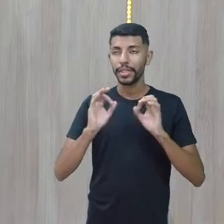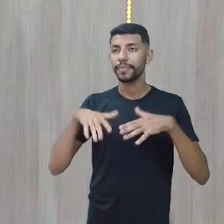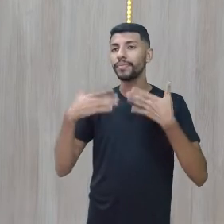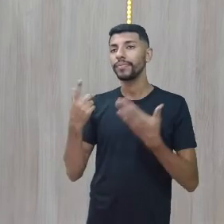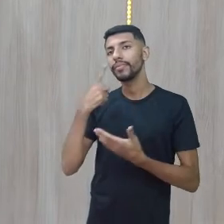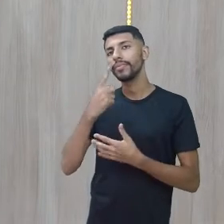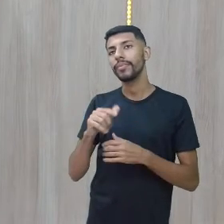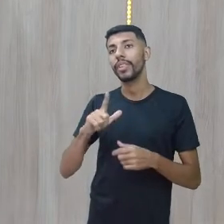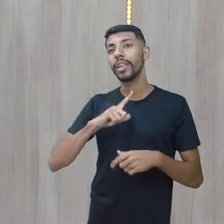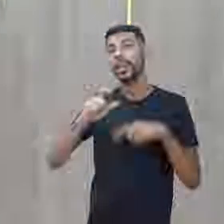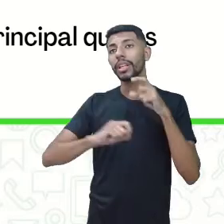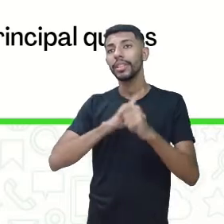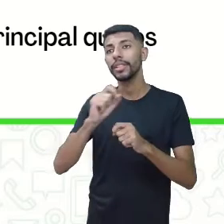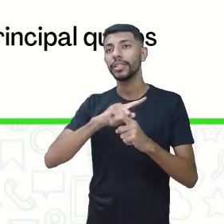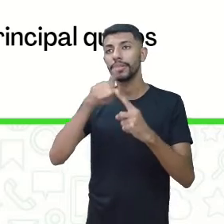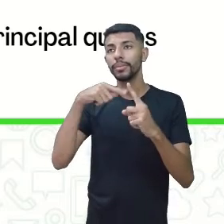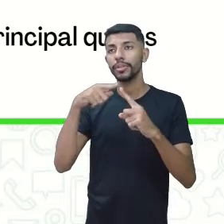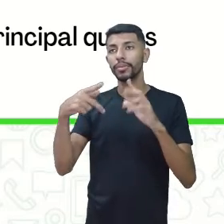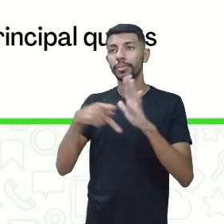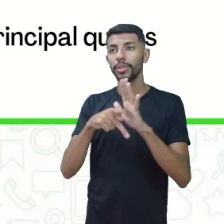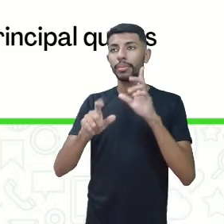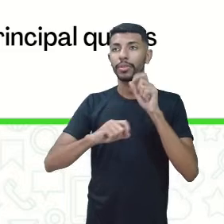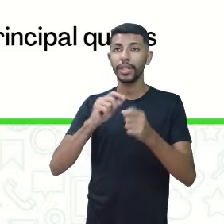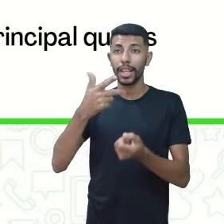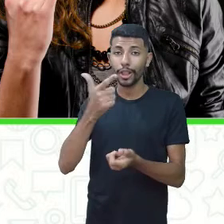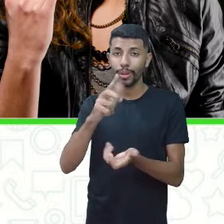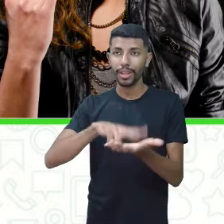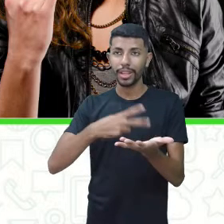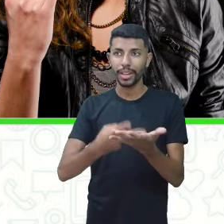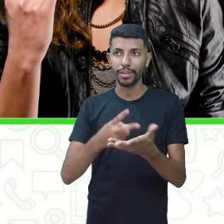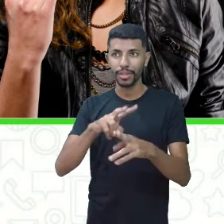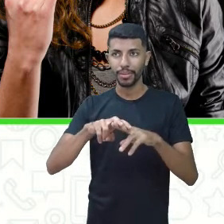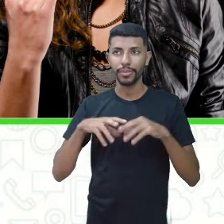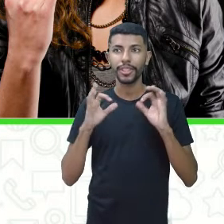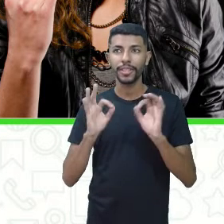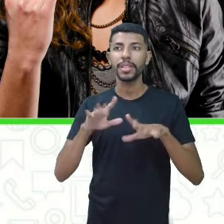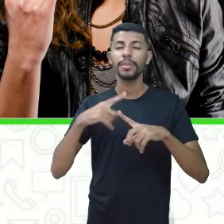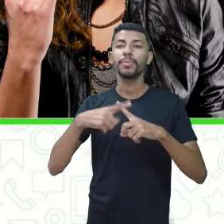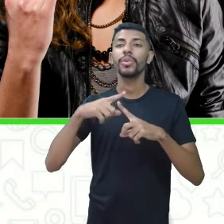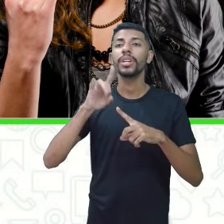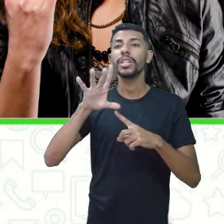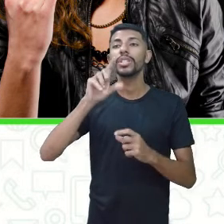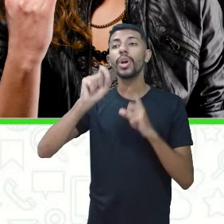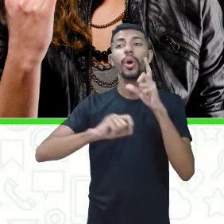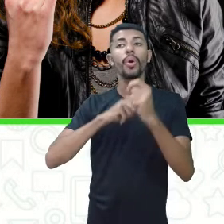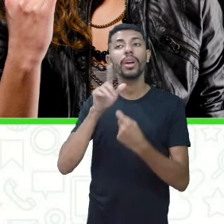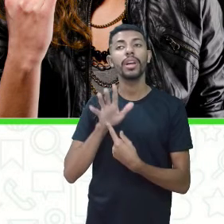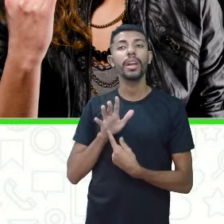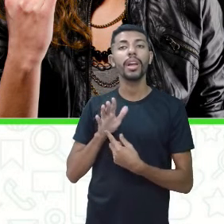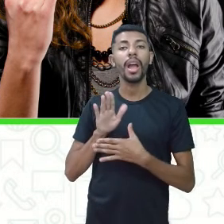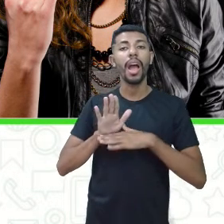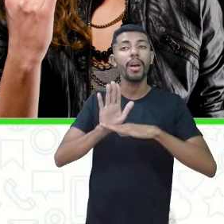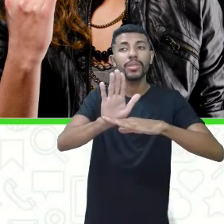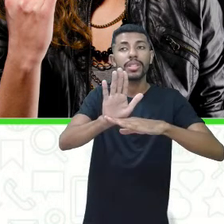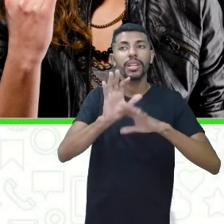eles vão desempenhar uma situação específica e eles não têm tradução por isso. Porque eles estão só auxiliando ali. Olha o exemplo.